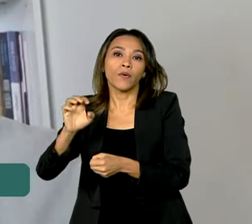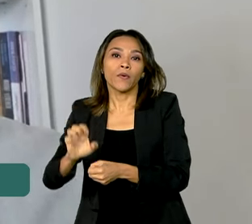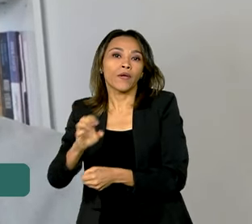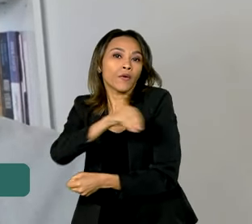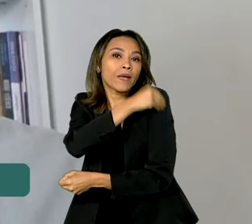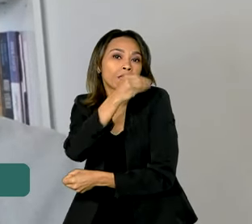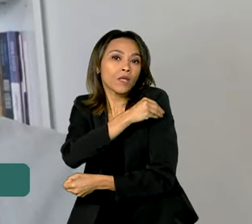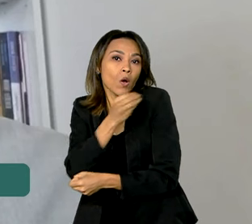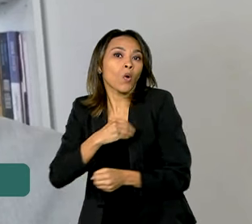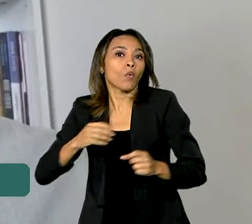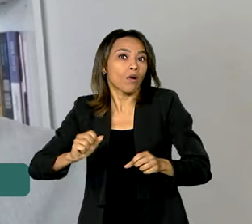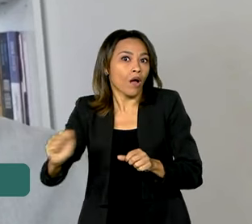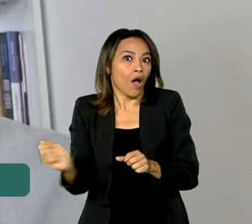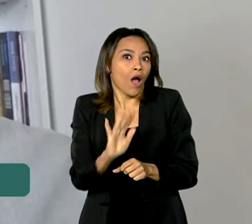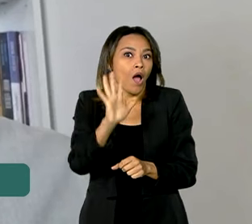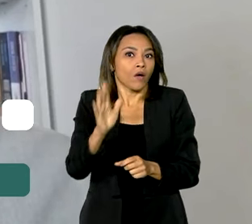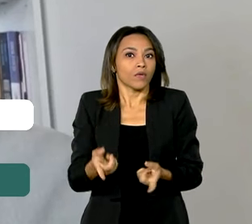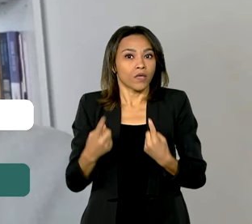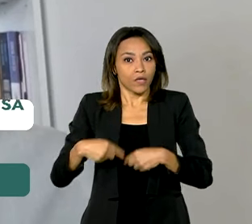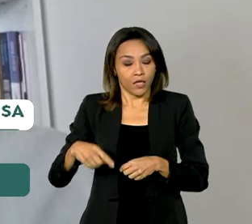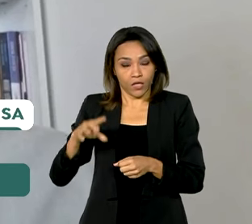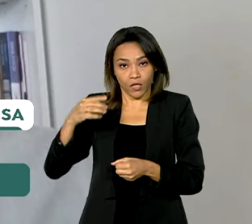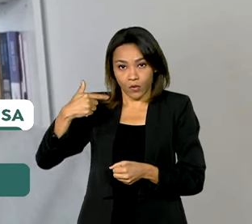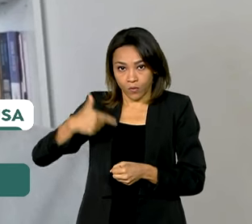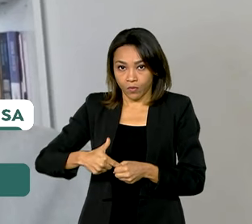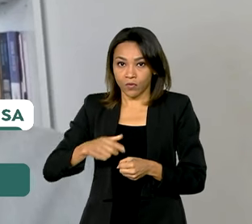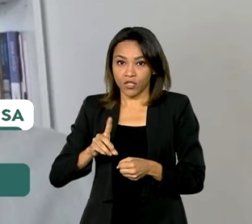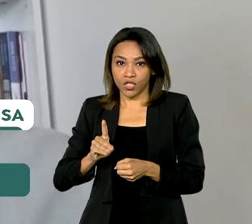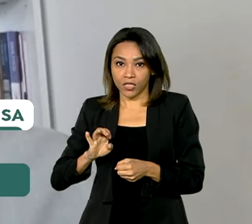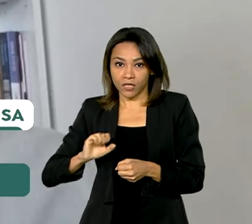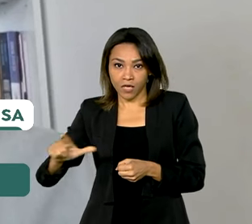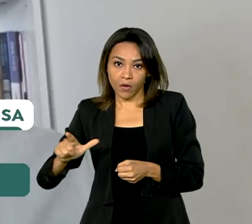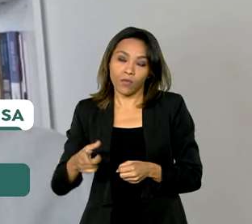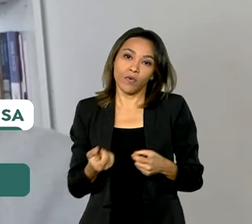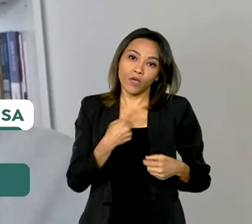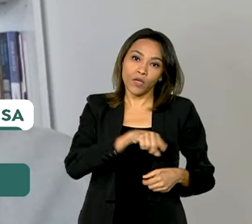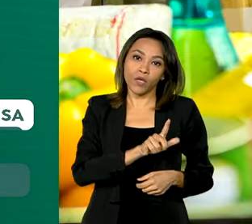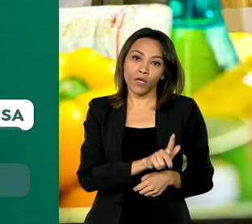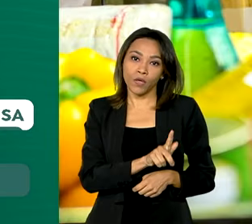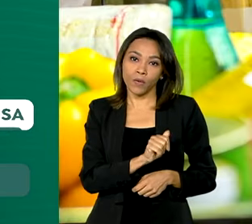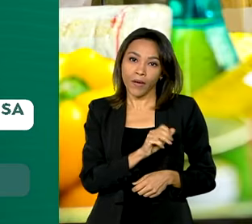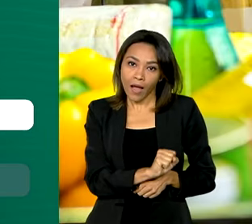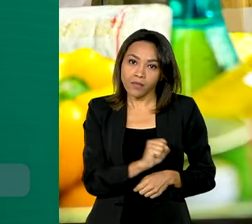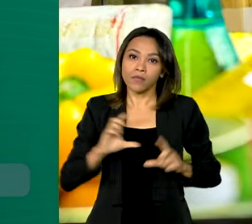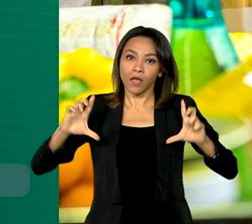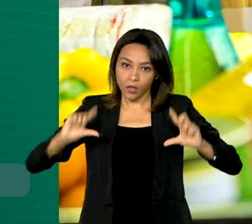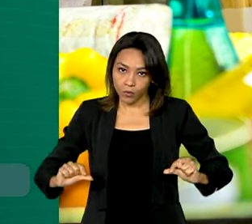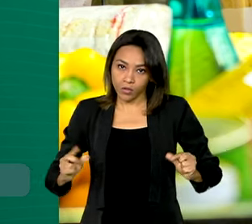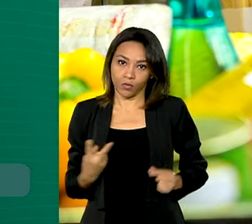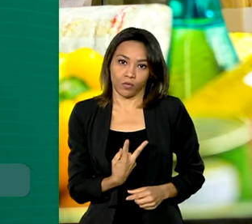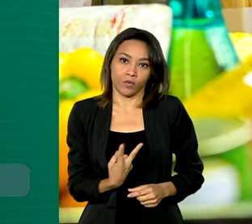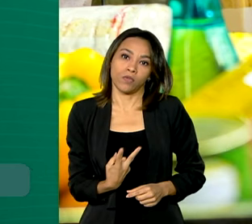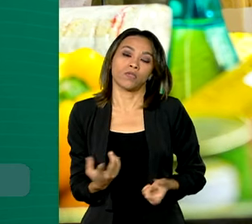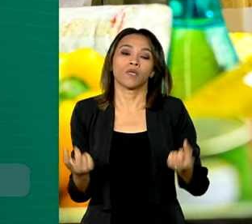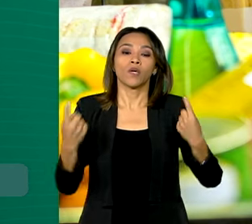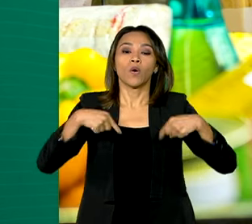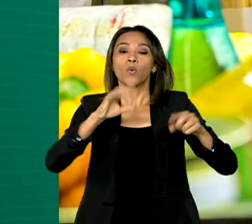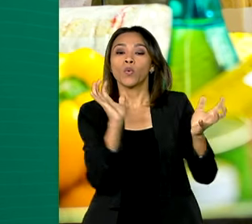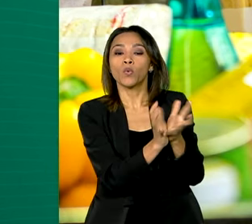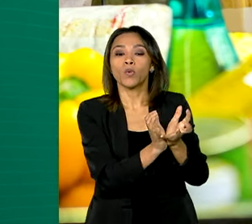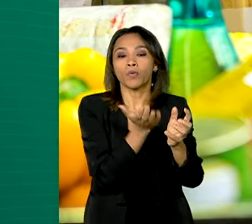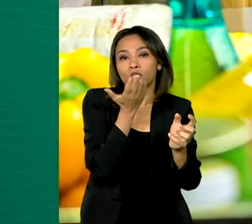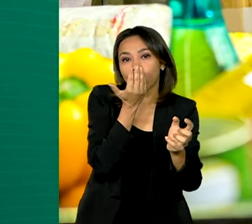que óleo diesel e gás veicular tiveram quedas de preços. No caso do grupo alimentação e